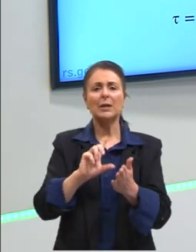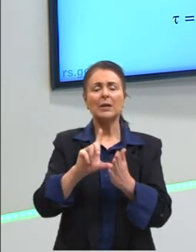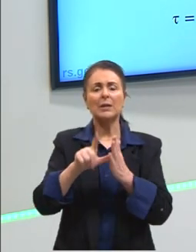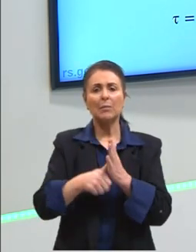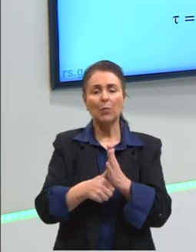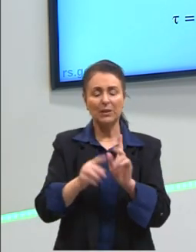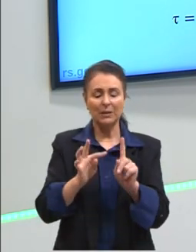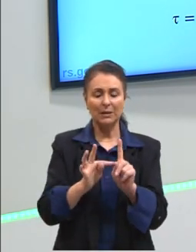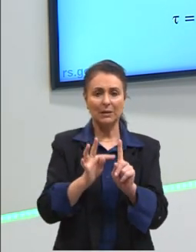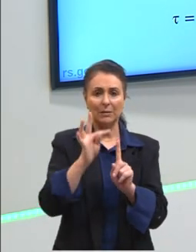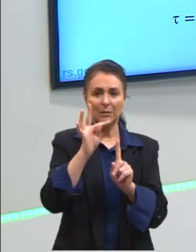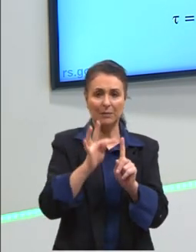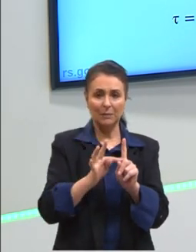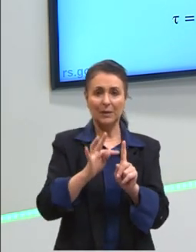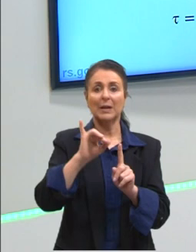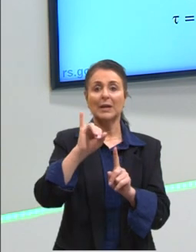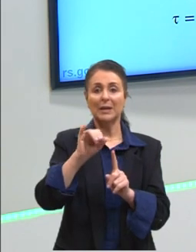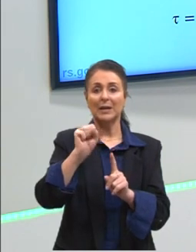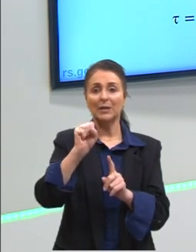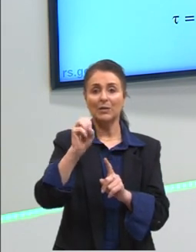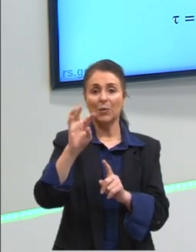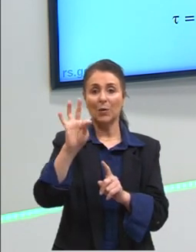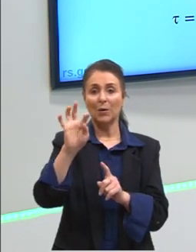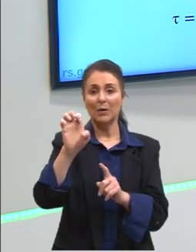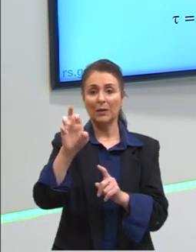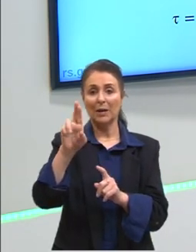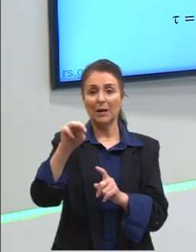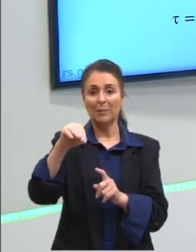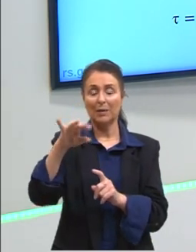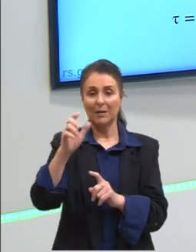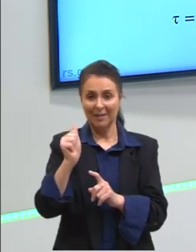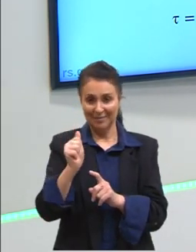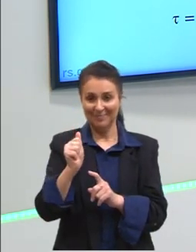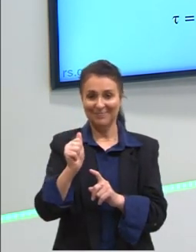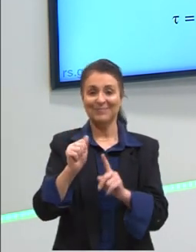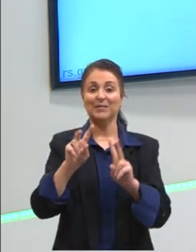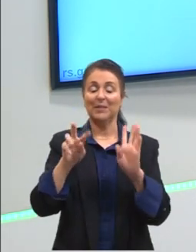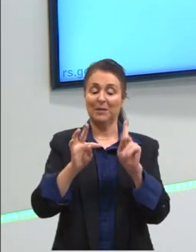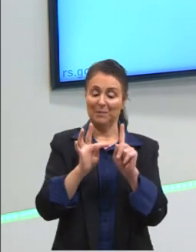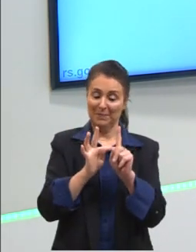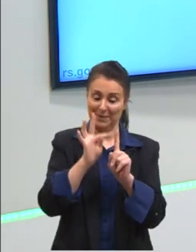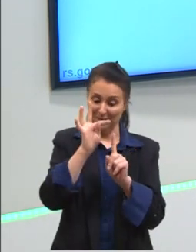temperatura isotérmica. Vai ser a temperatura constante. Fugiu o nome.